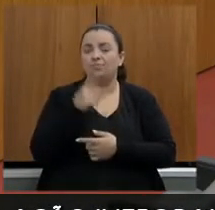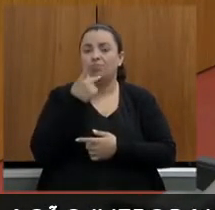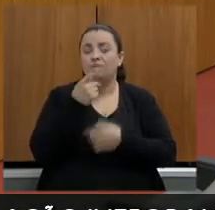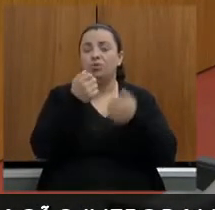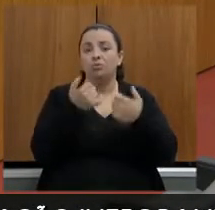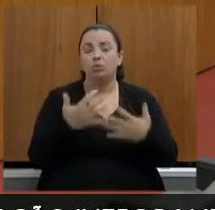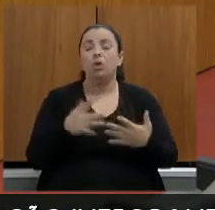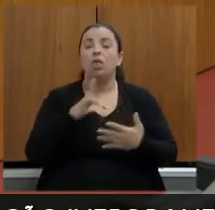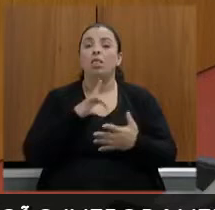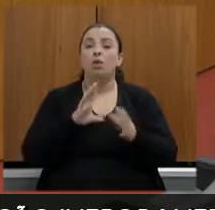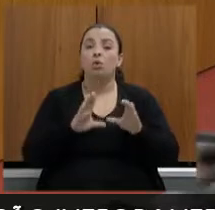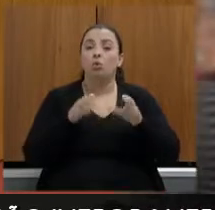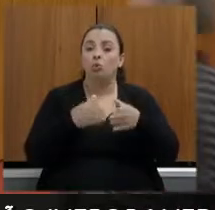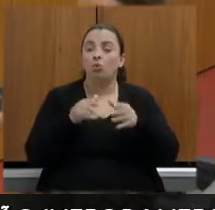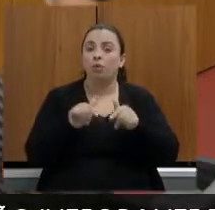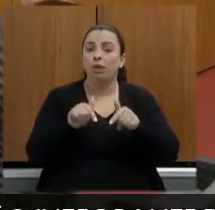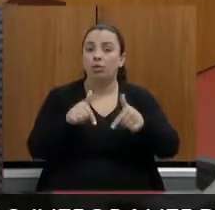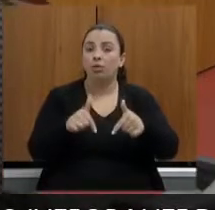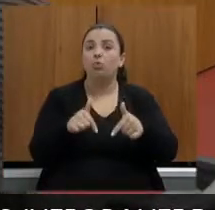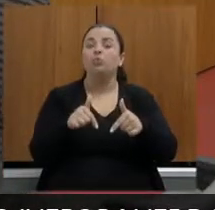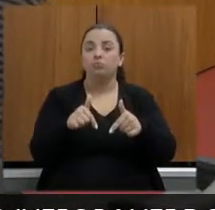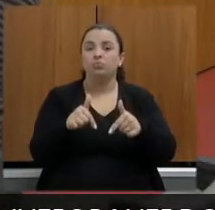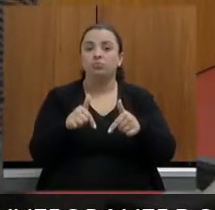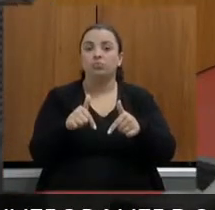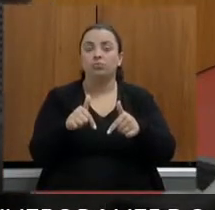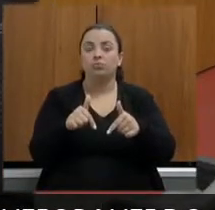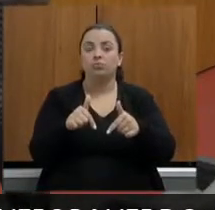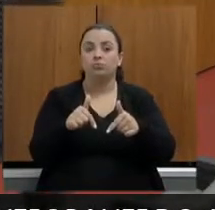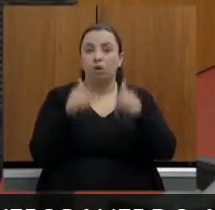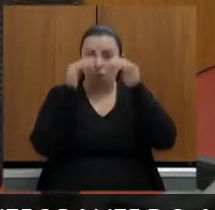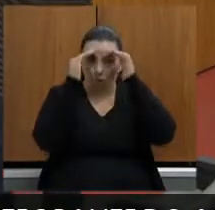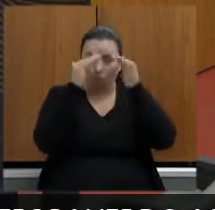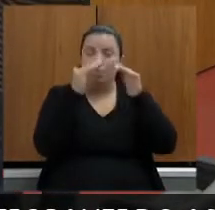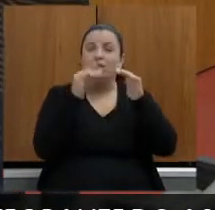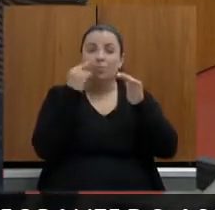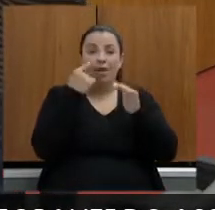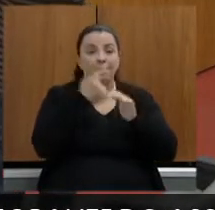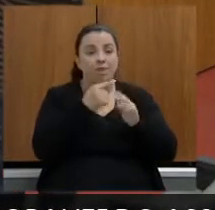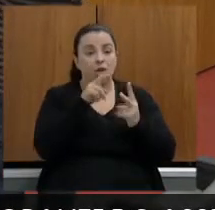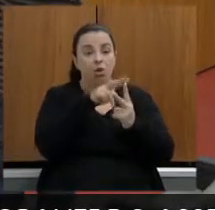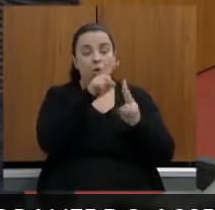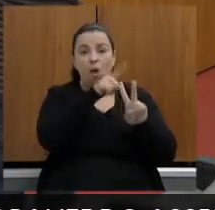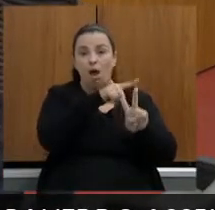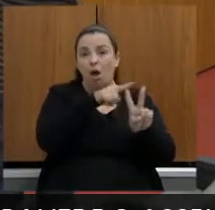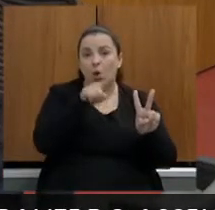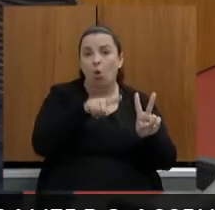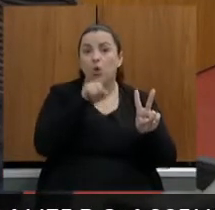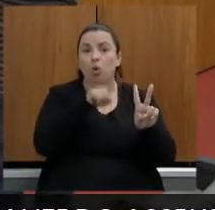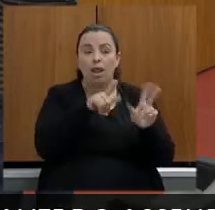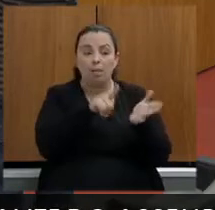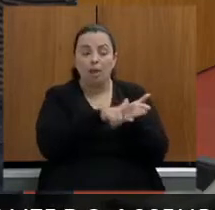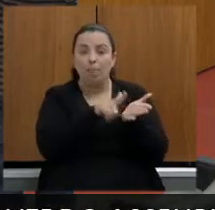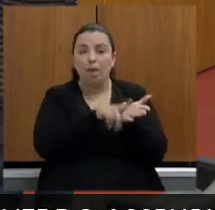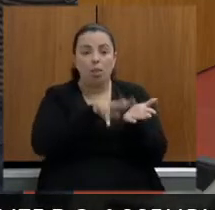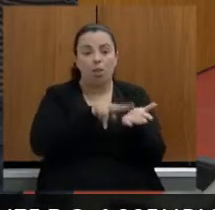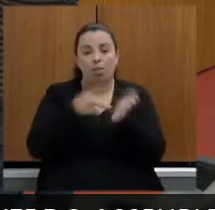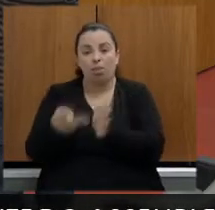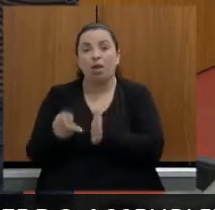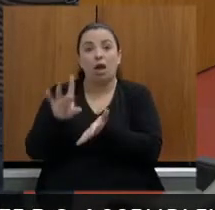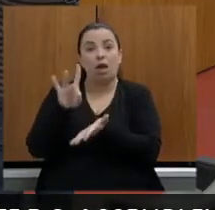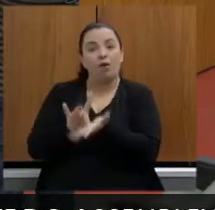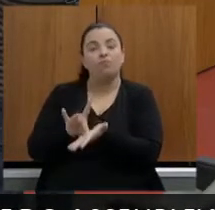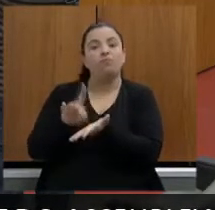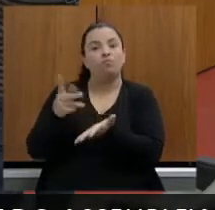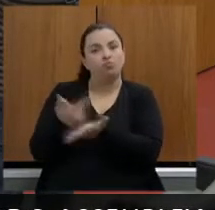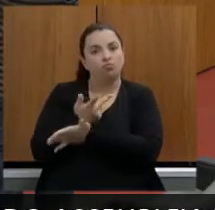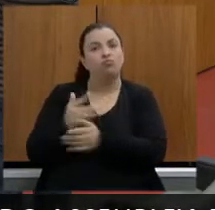atua estritamente o cumprimento mais de perto para fazer com que o acordo saia do papel para que ele seja objeto de efetiva